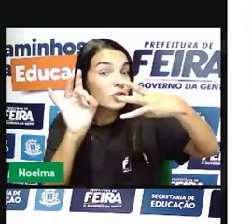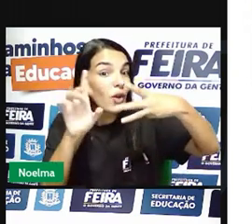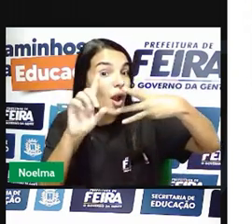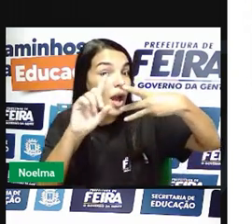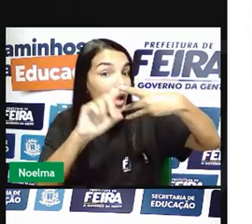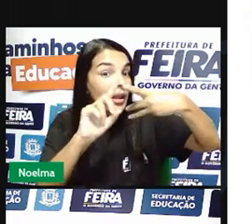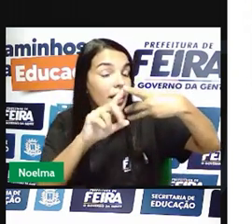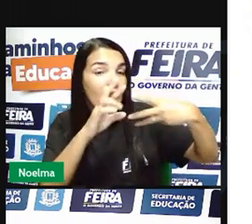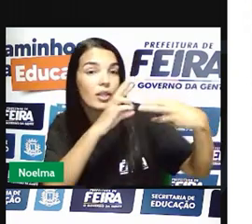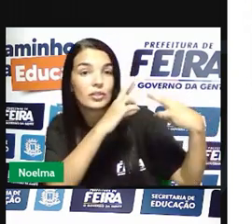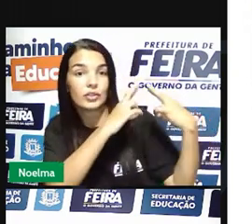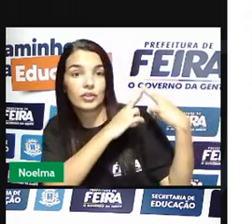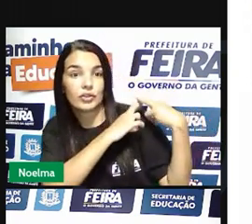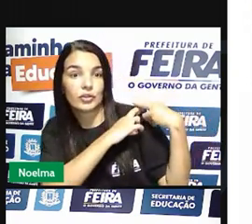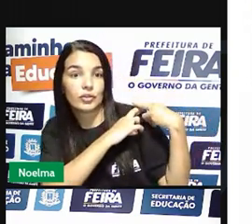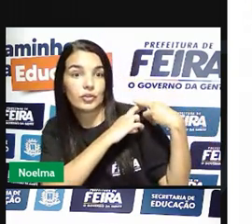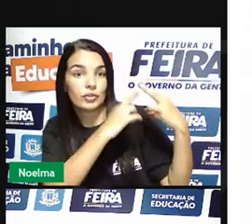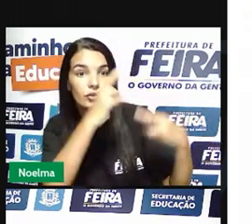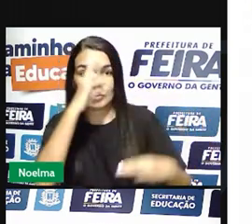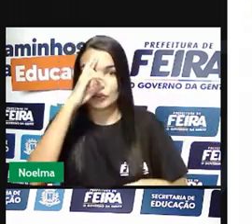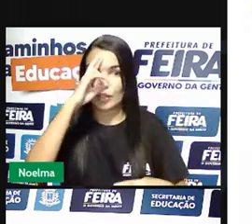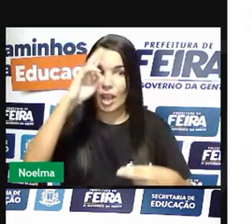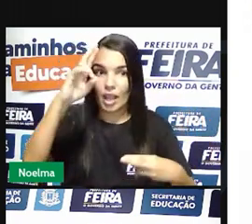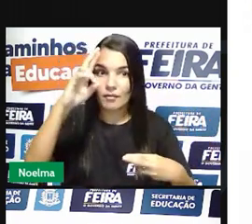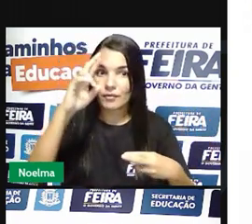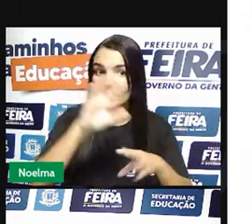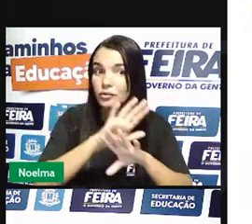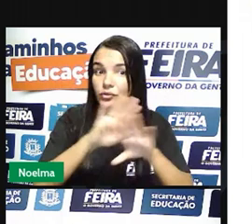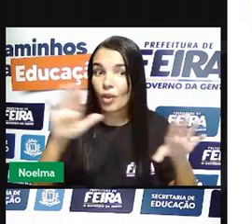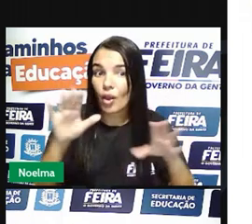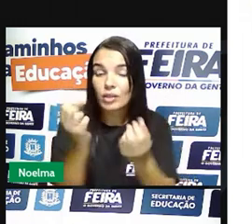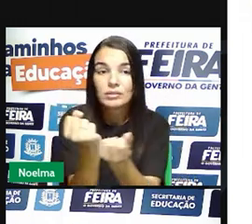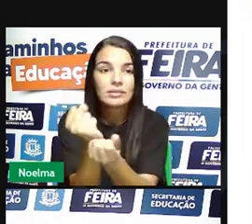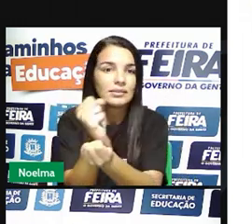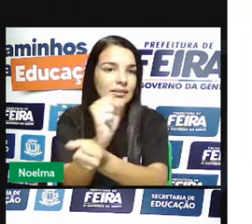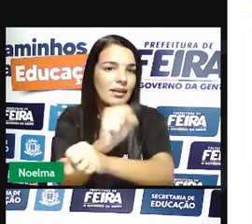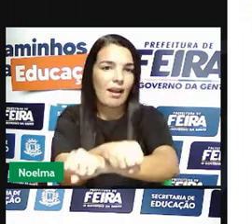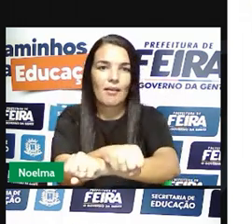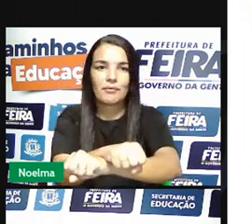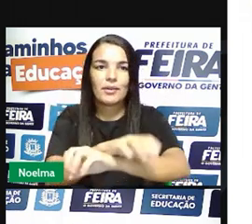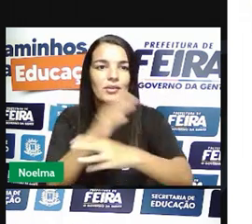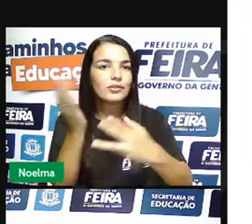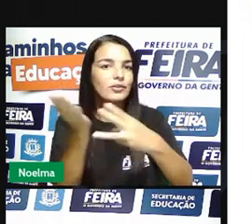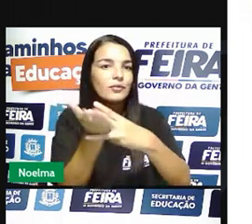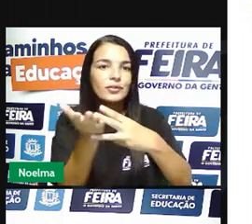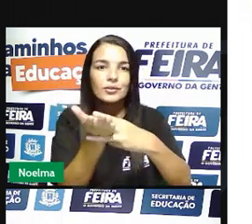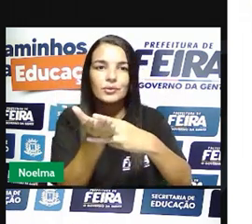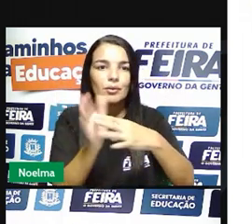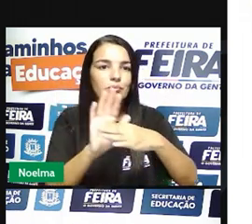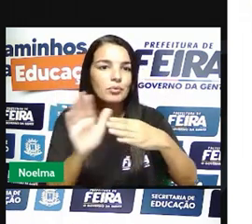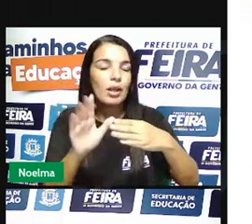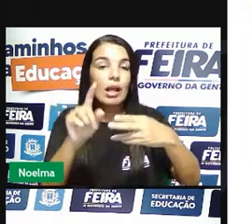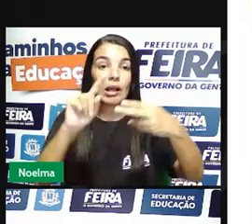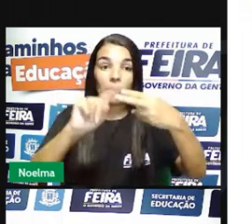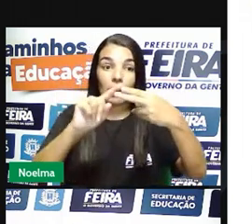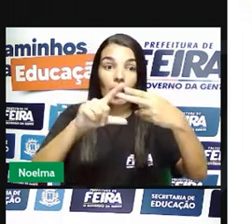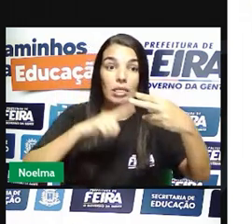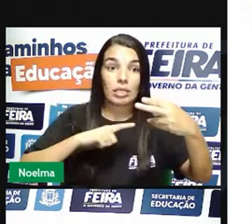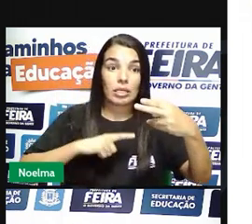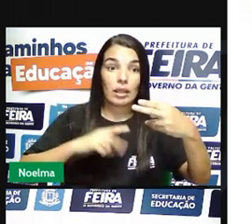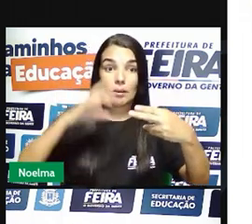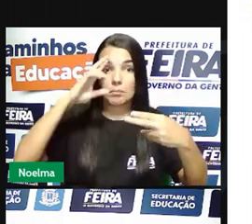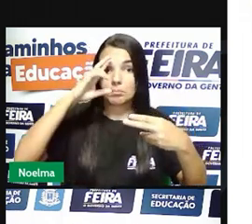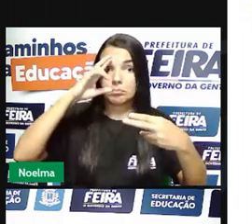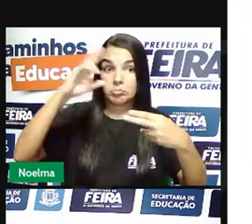senhores de engenho e os escravos. Era praticamente essa divisão. Quem tinha poder e quem tinha que